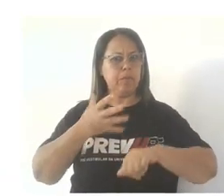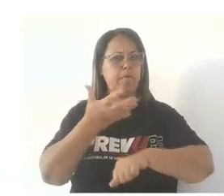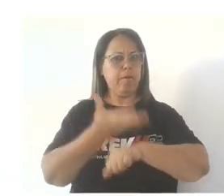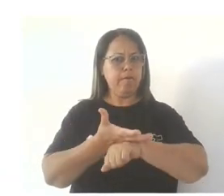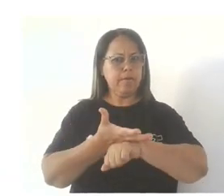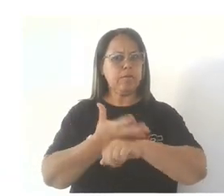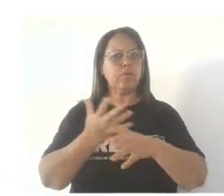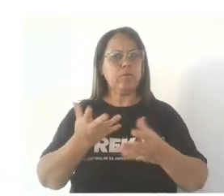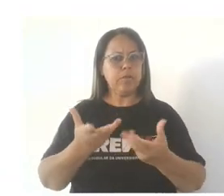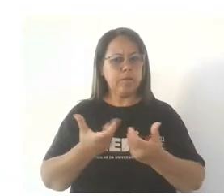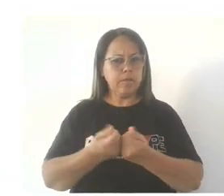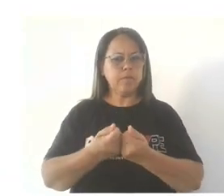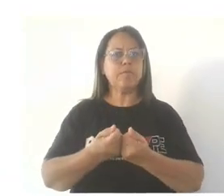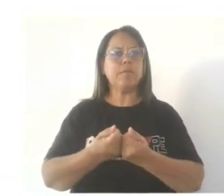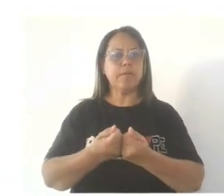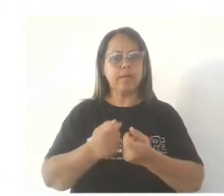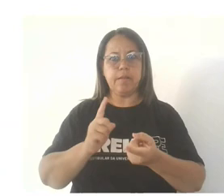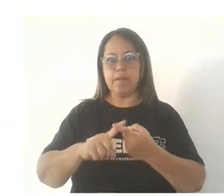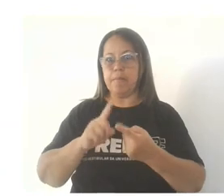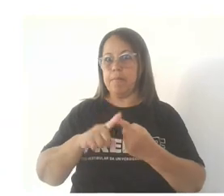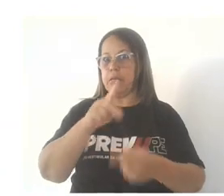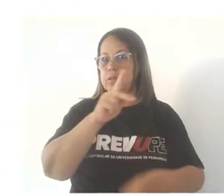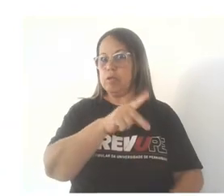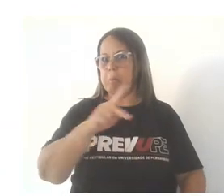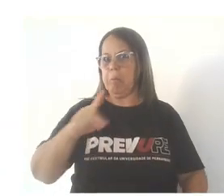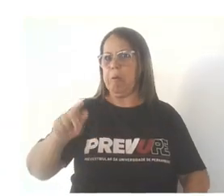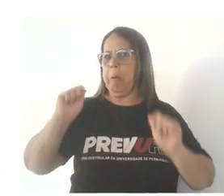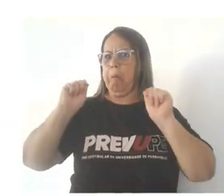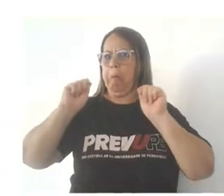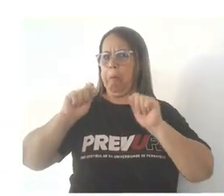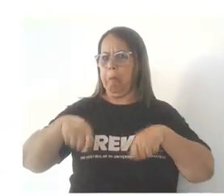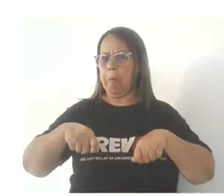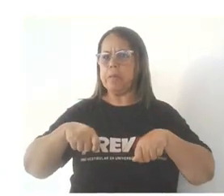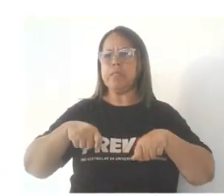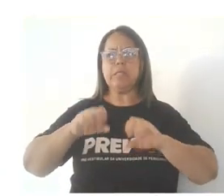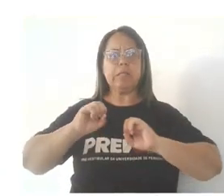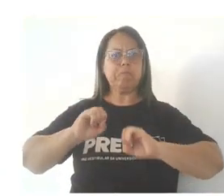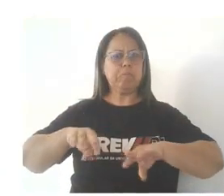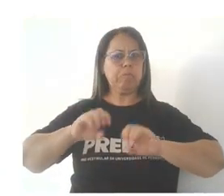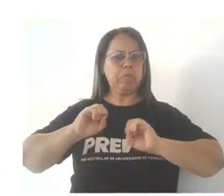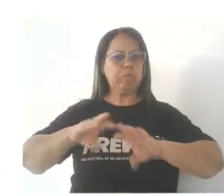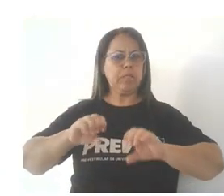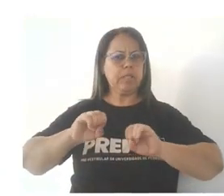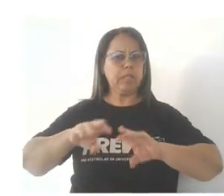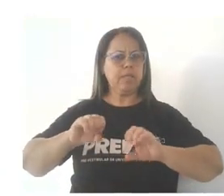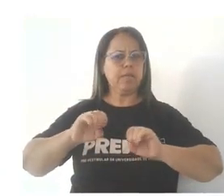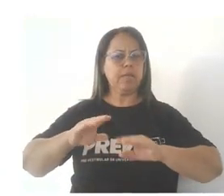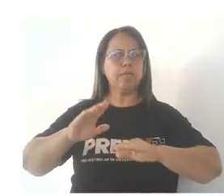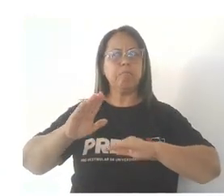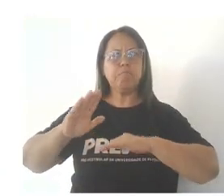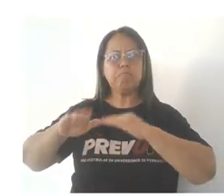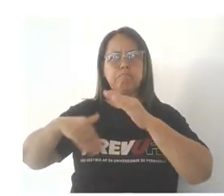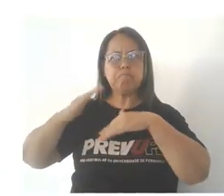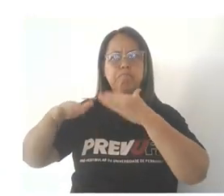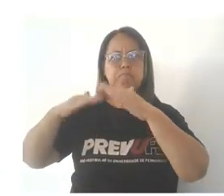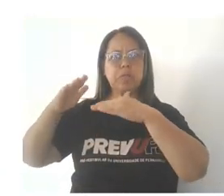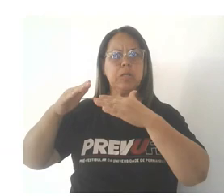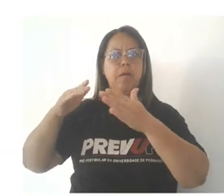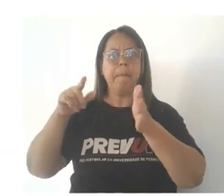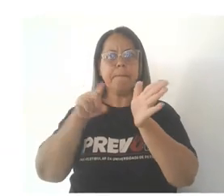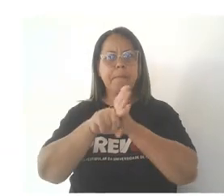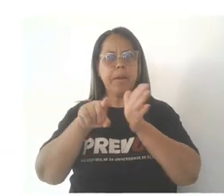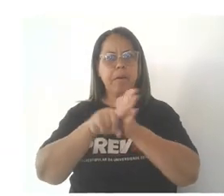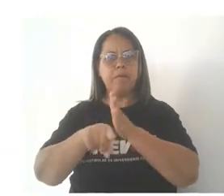exame, assim trazendo os professores capacitados para o ensino, onde eles desenvolvem questões